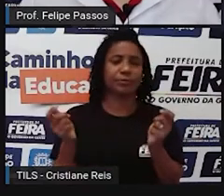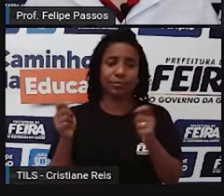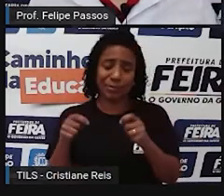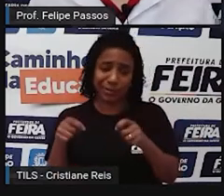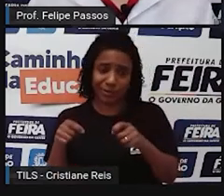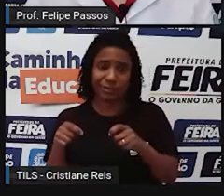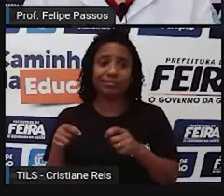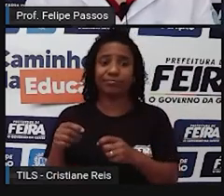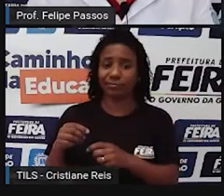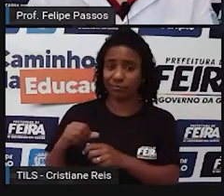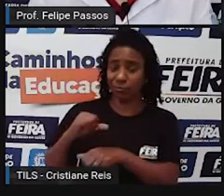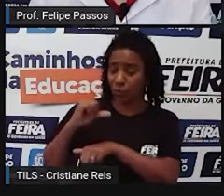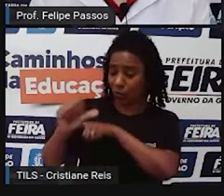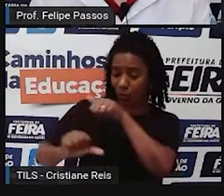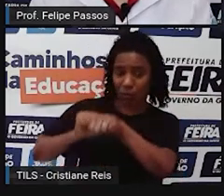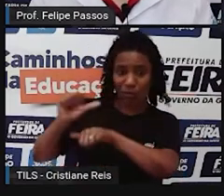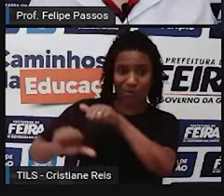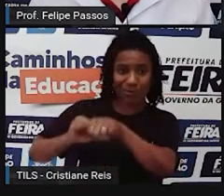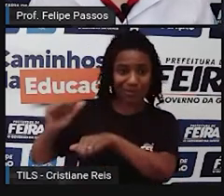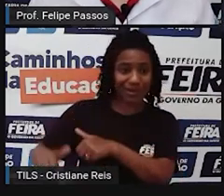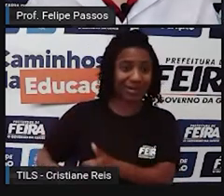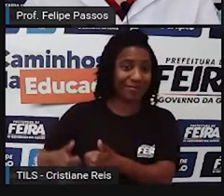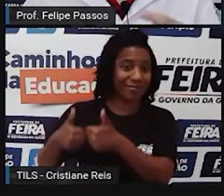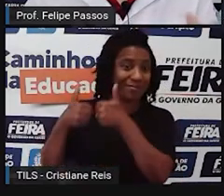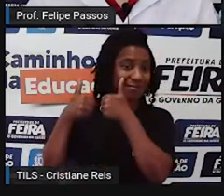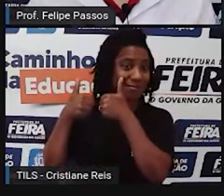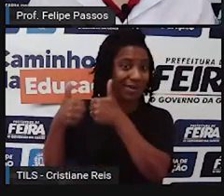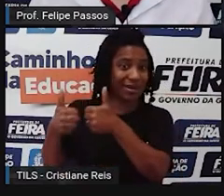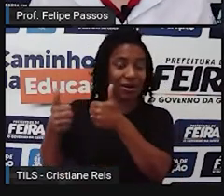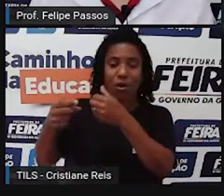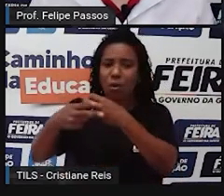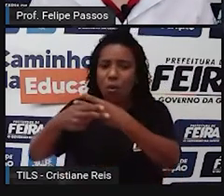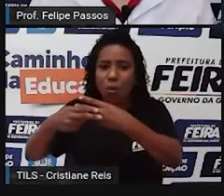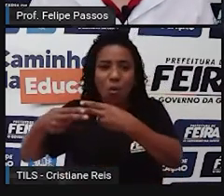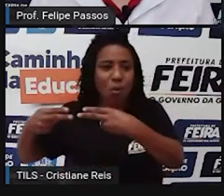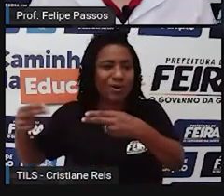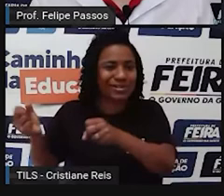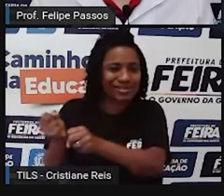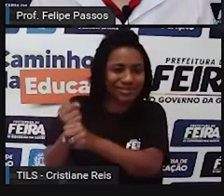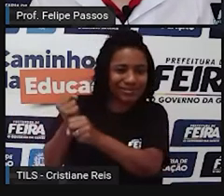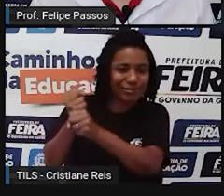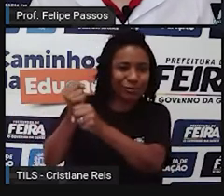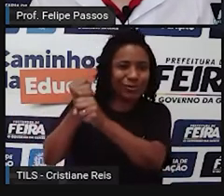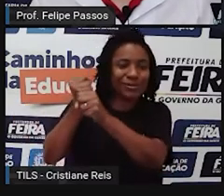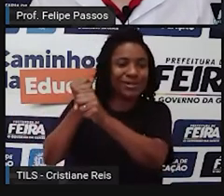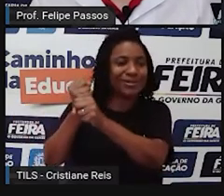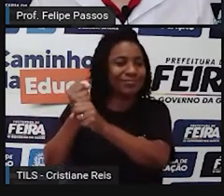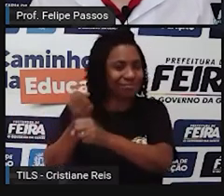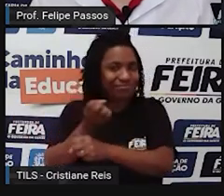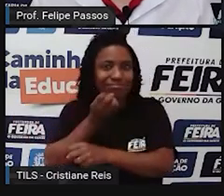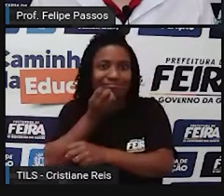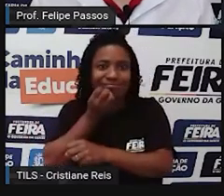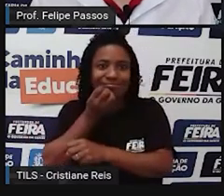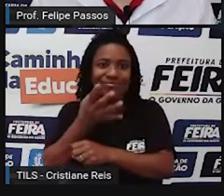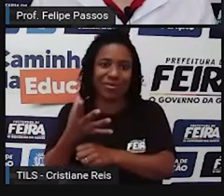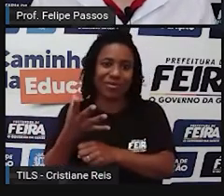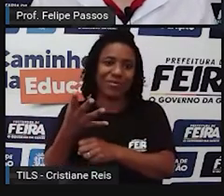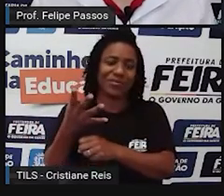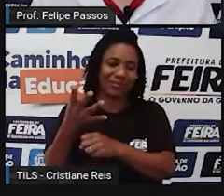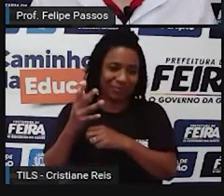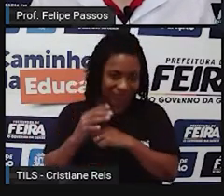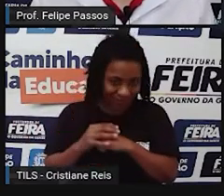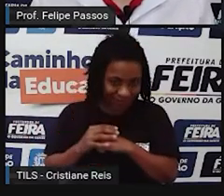diferentes e monta algo novo, produz um elemento novo no ambiente. O exemplo, a